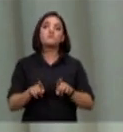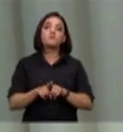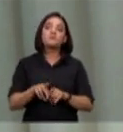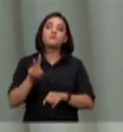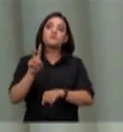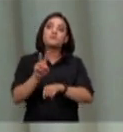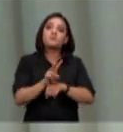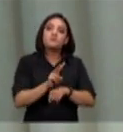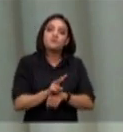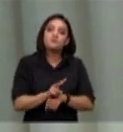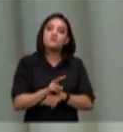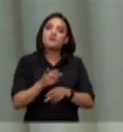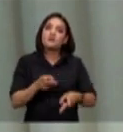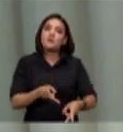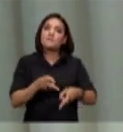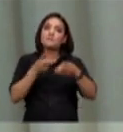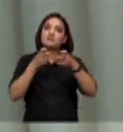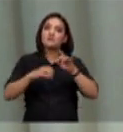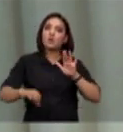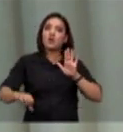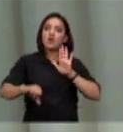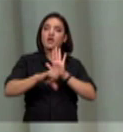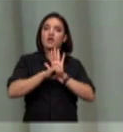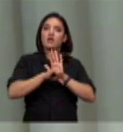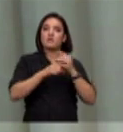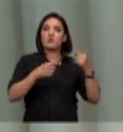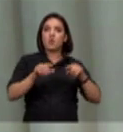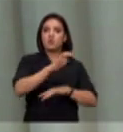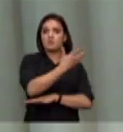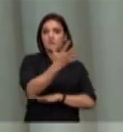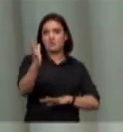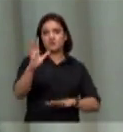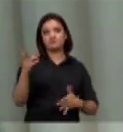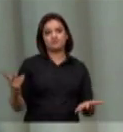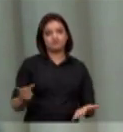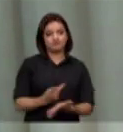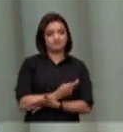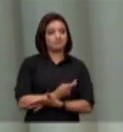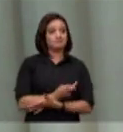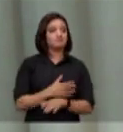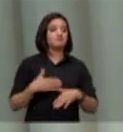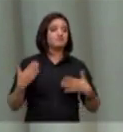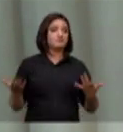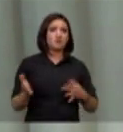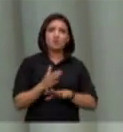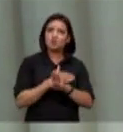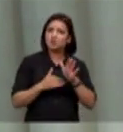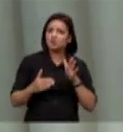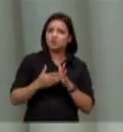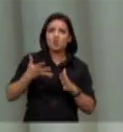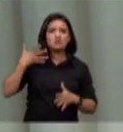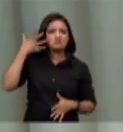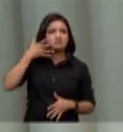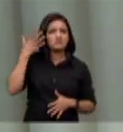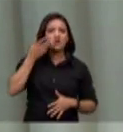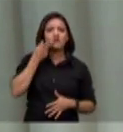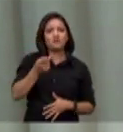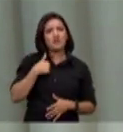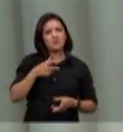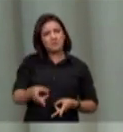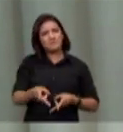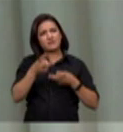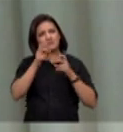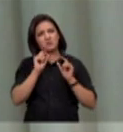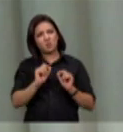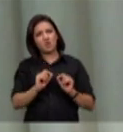na persecução dos crimes contra o meio ambiente em todas as exposições o que vimos